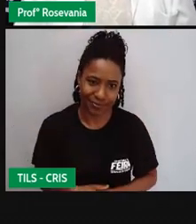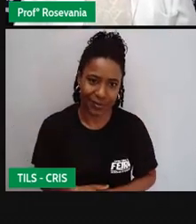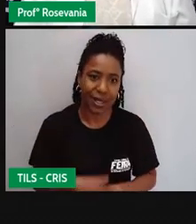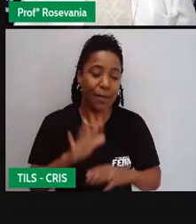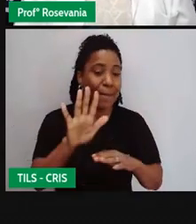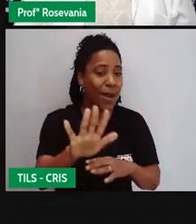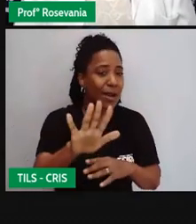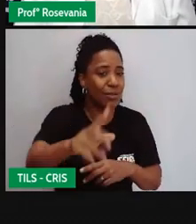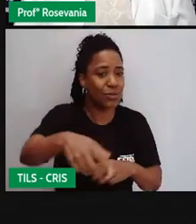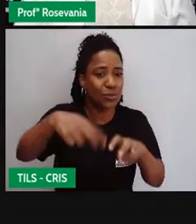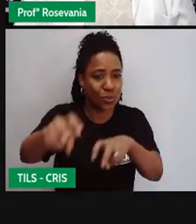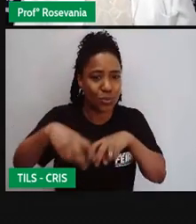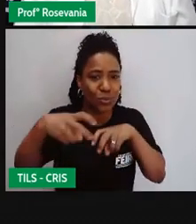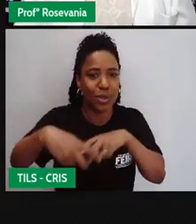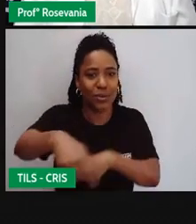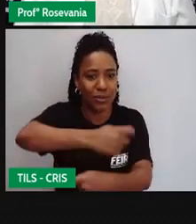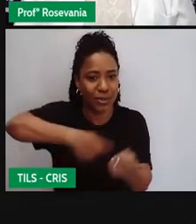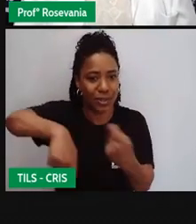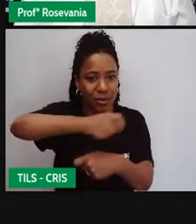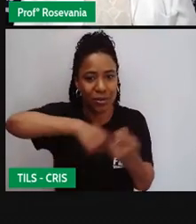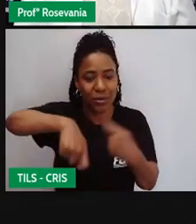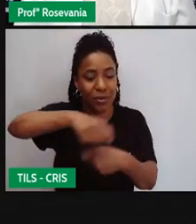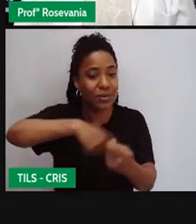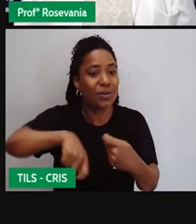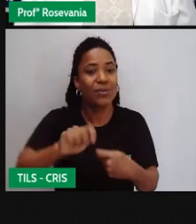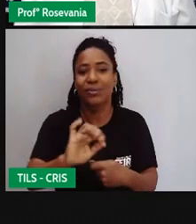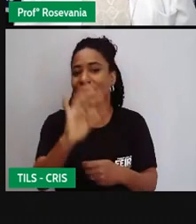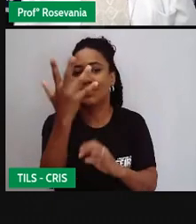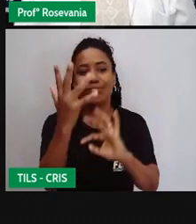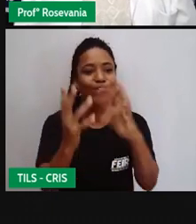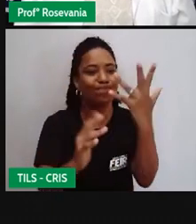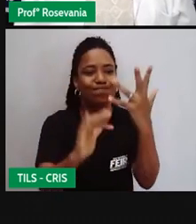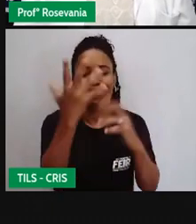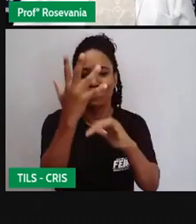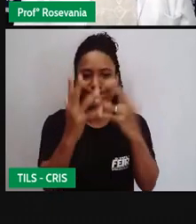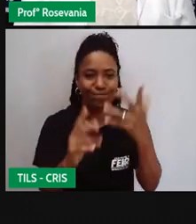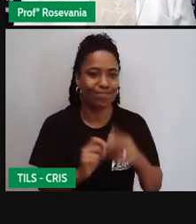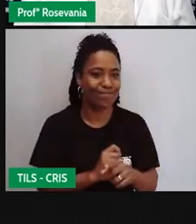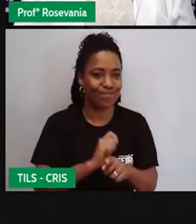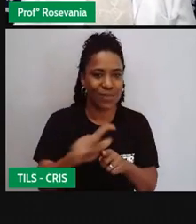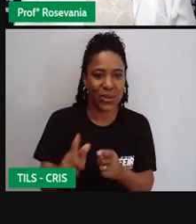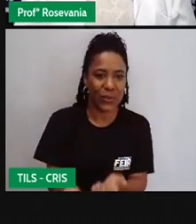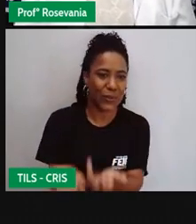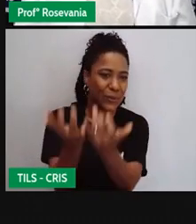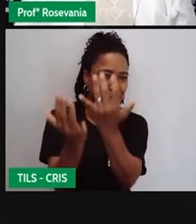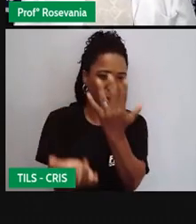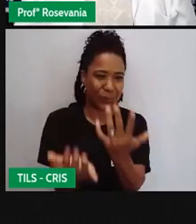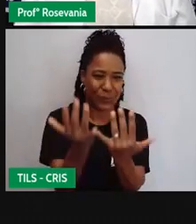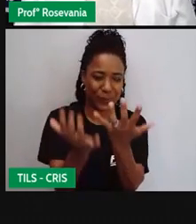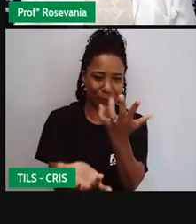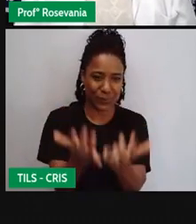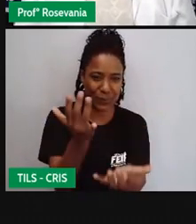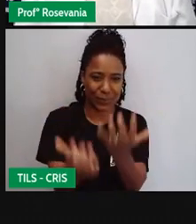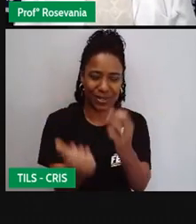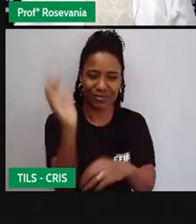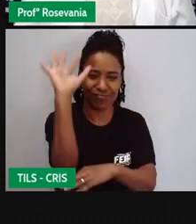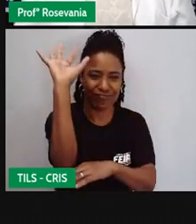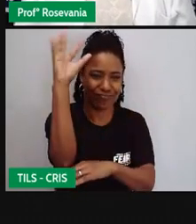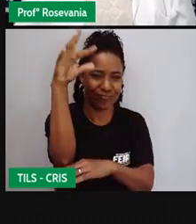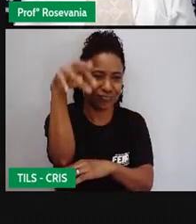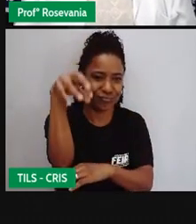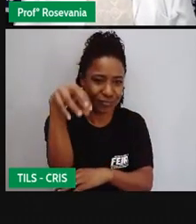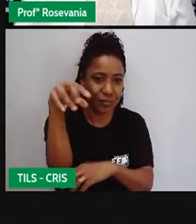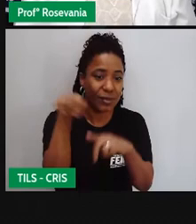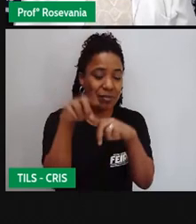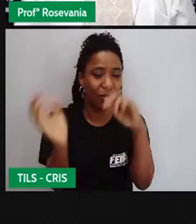provocando muito desastre ambiental aí com as queimadas, com o desmatamento, que tem aqui uma